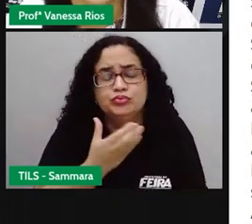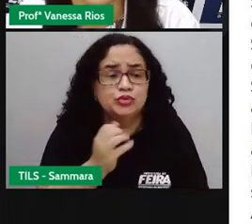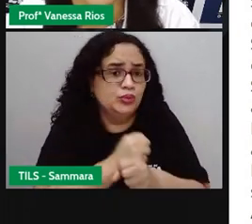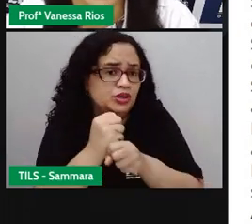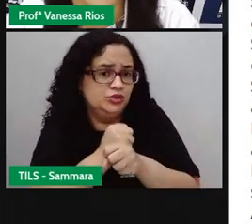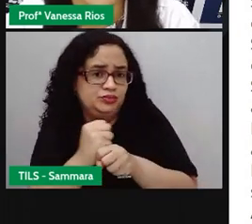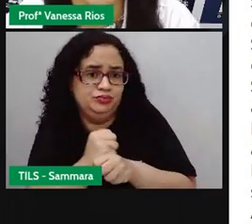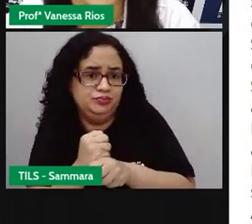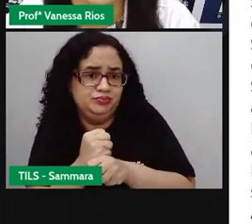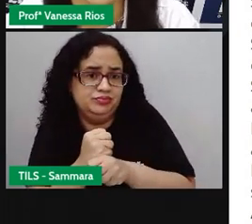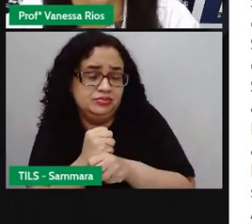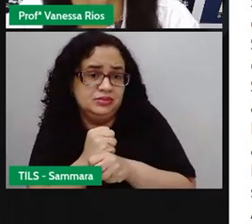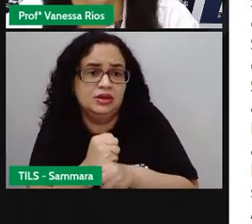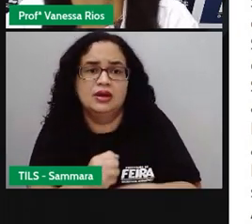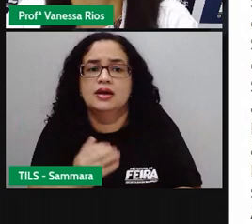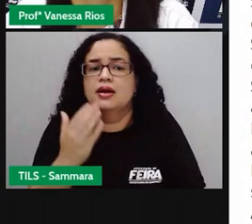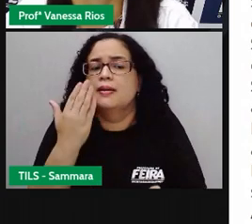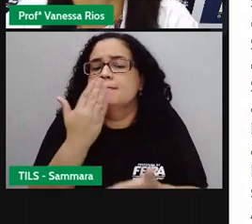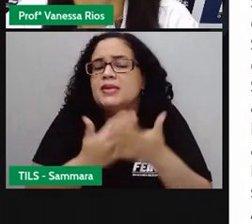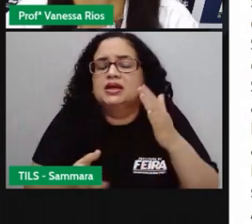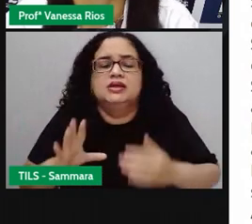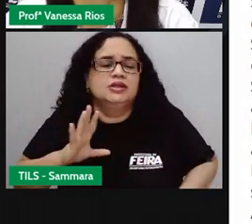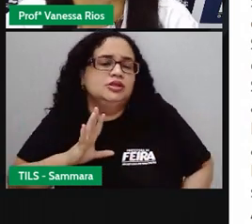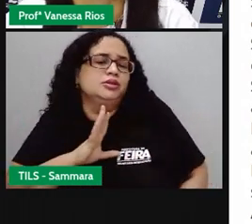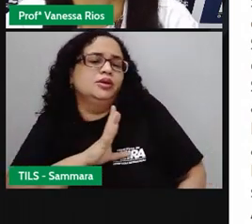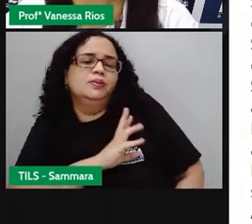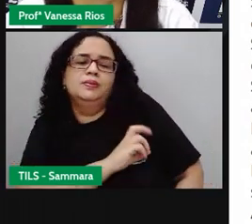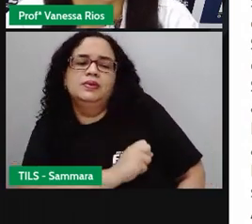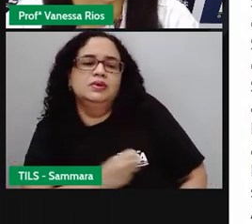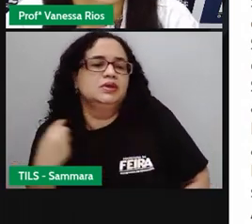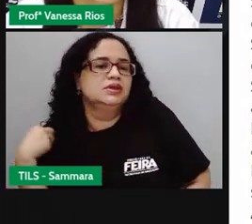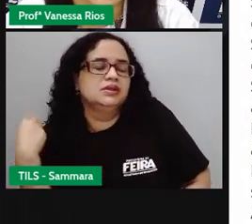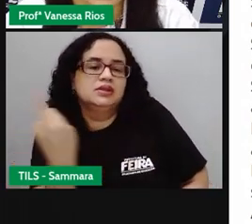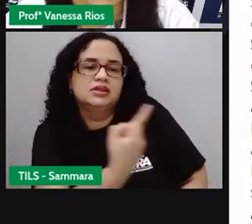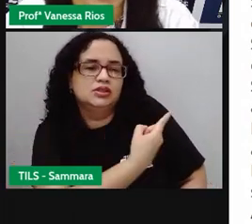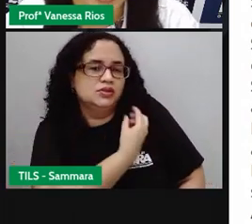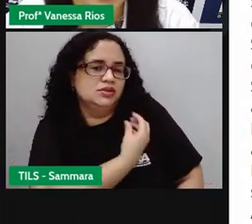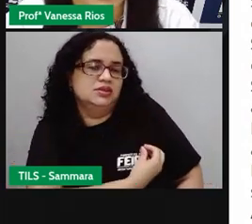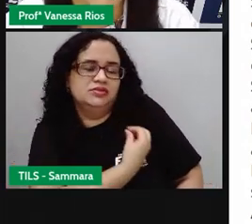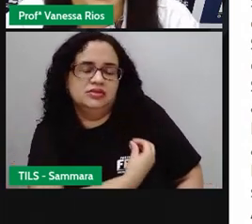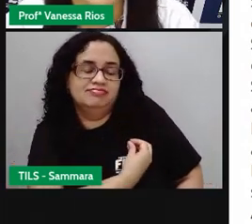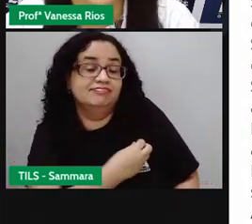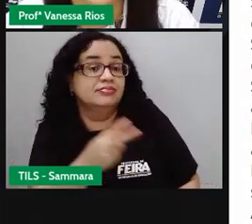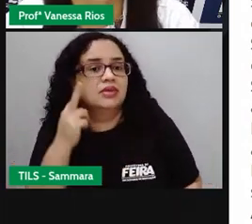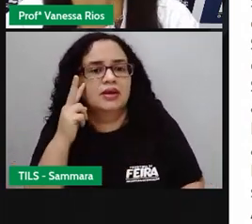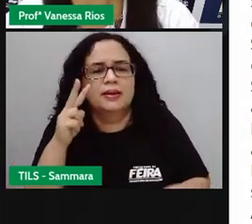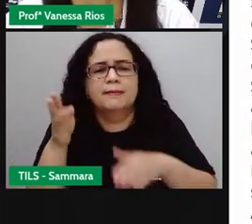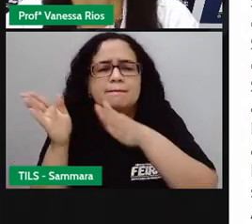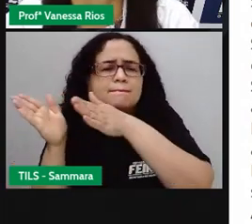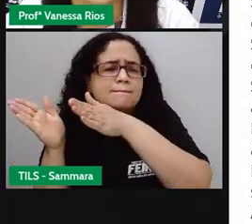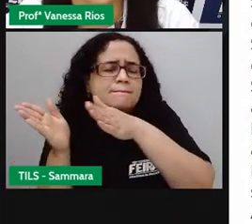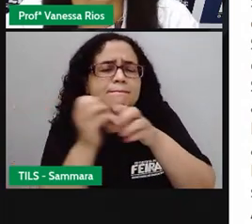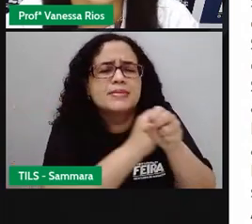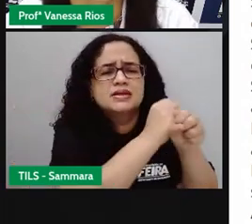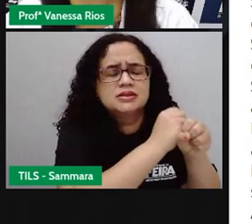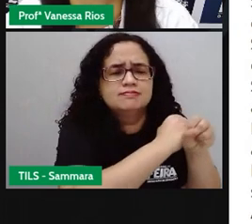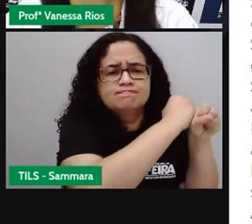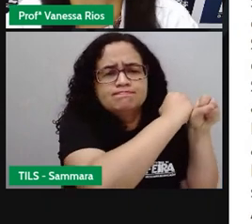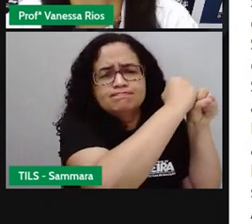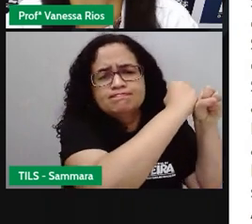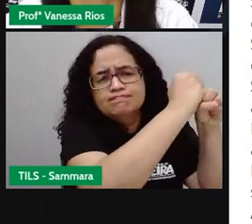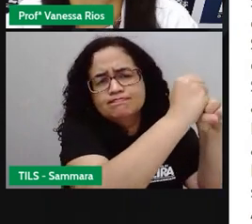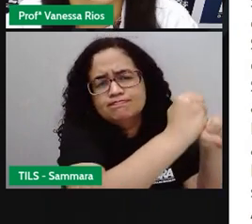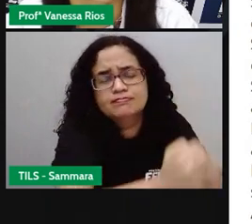Quando se vê, perdemos o amor da nossa vida. Quando se vê, passaram cinquenta